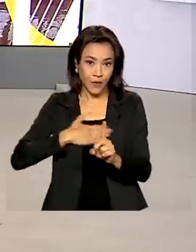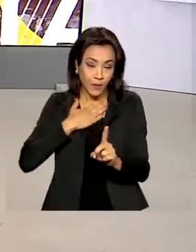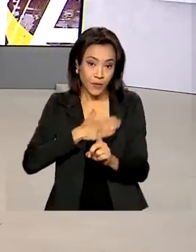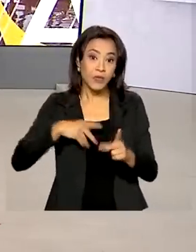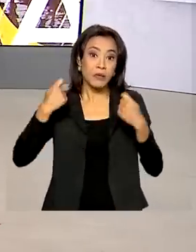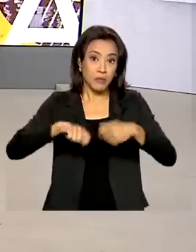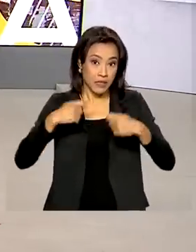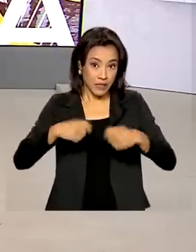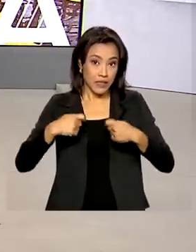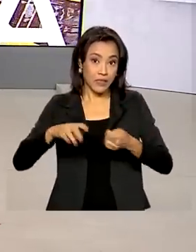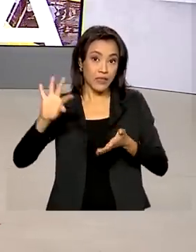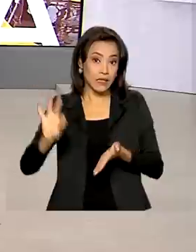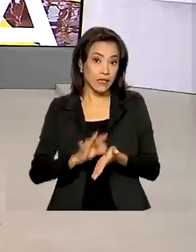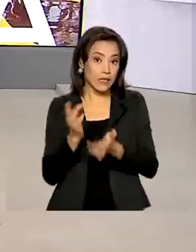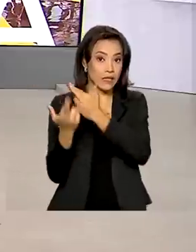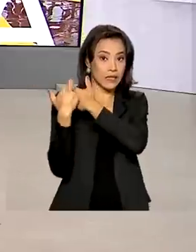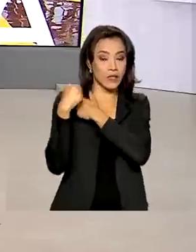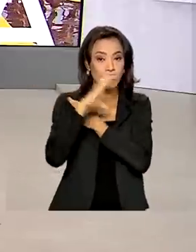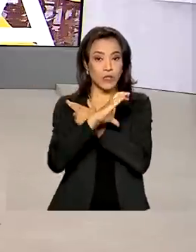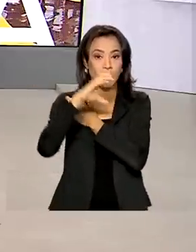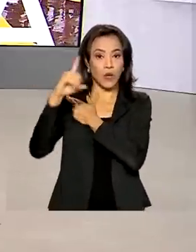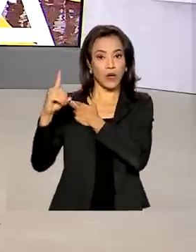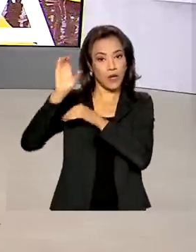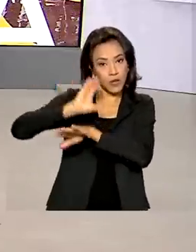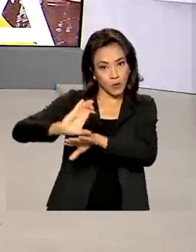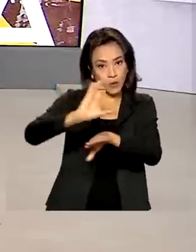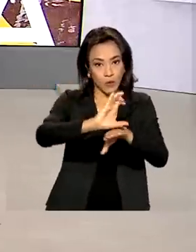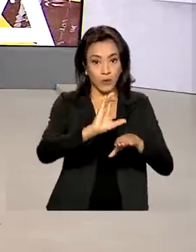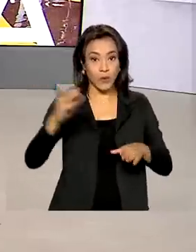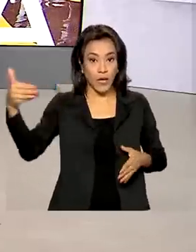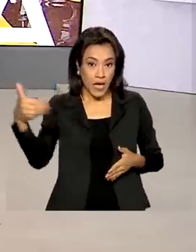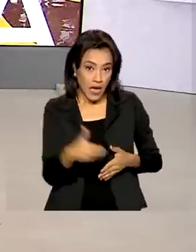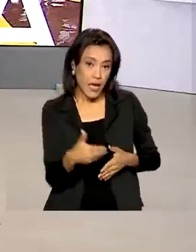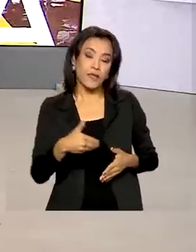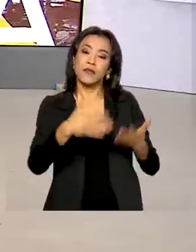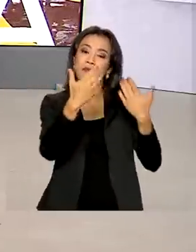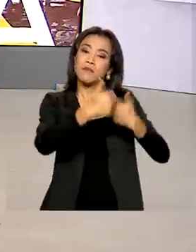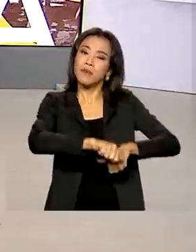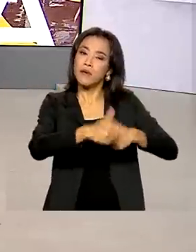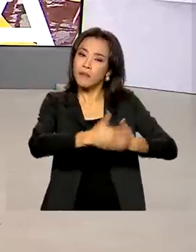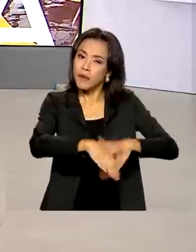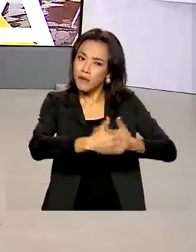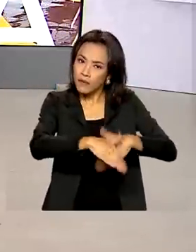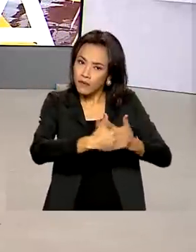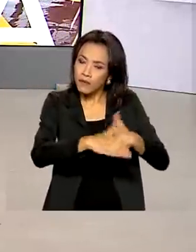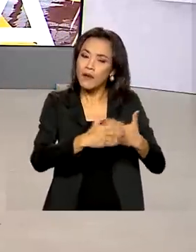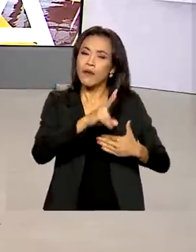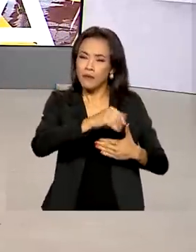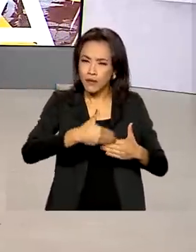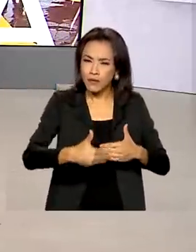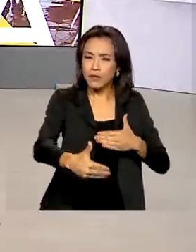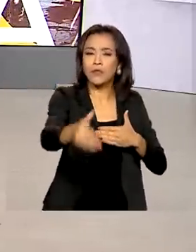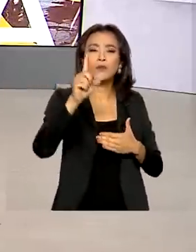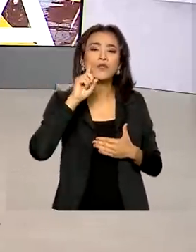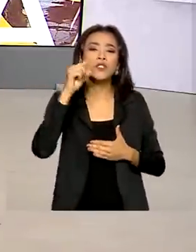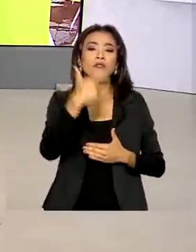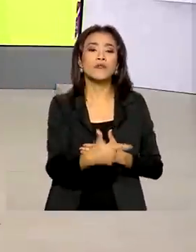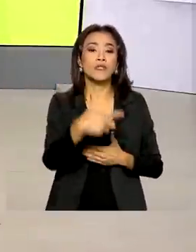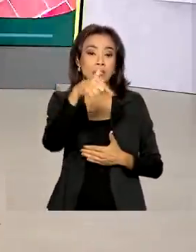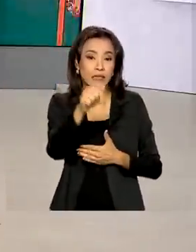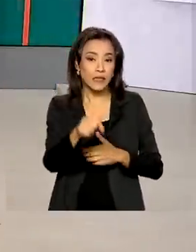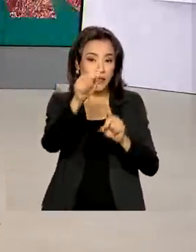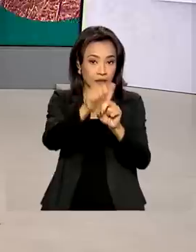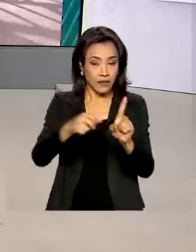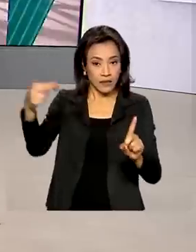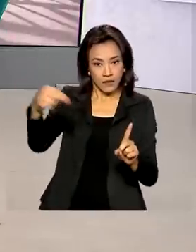pelos coordenadores dos cursos. O Exame Nacional de Desempenho dos Estudantes vai ser aplicado no dia 27 de